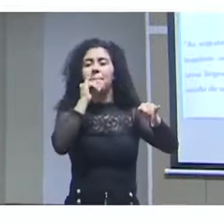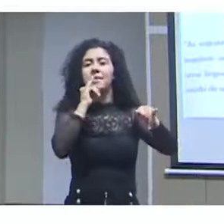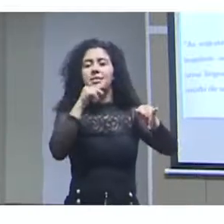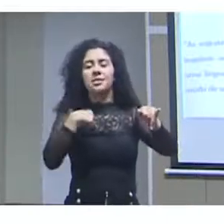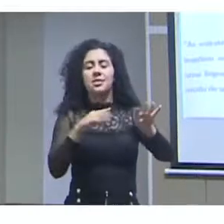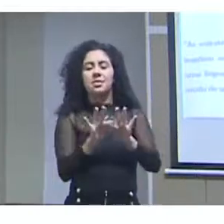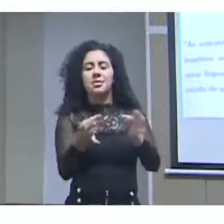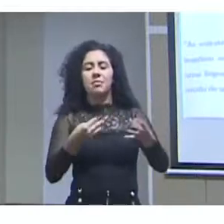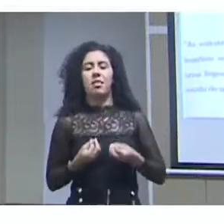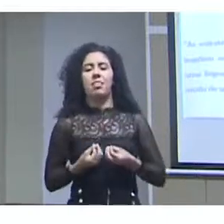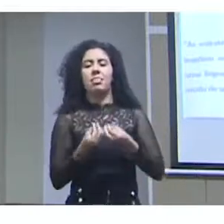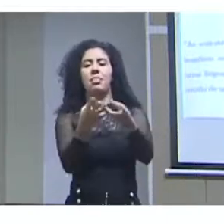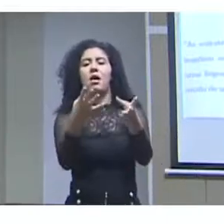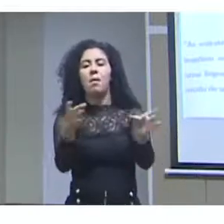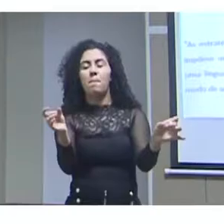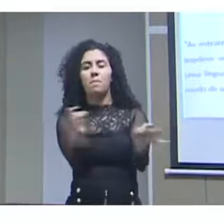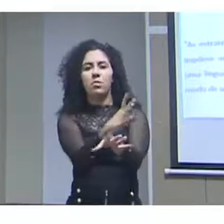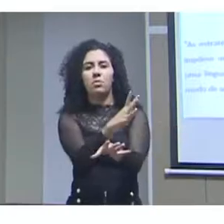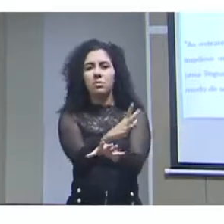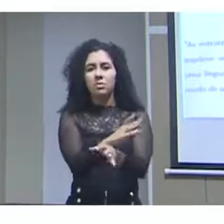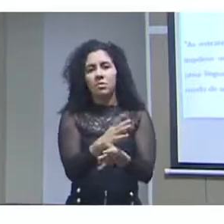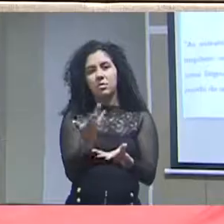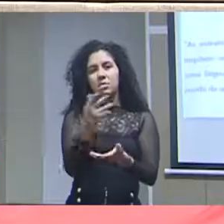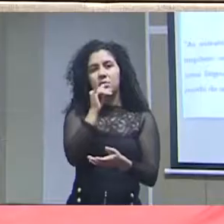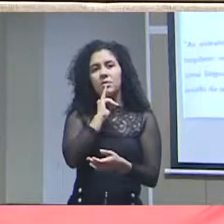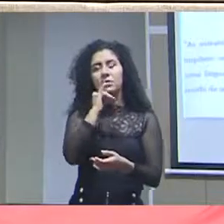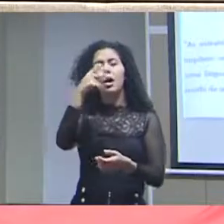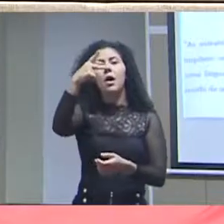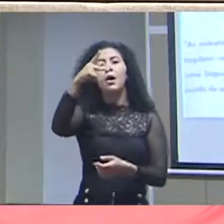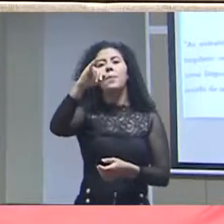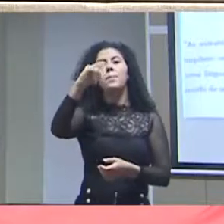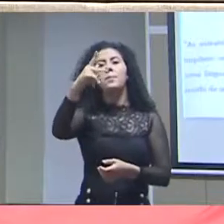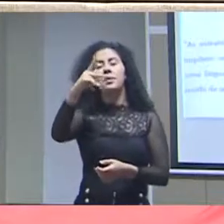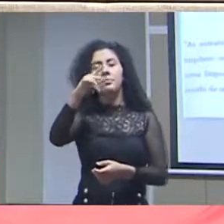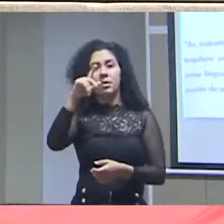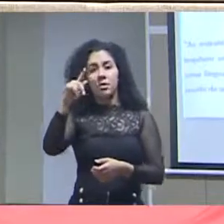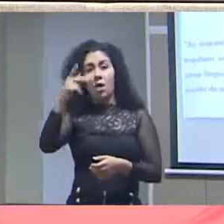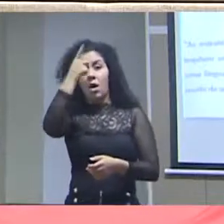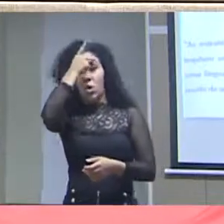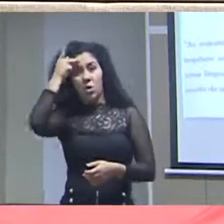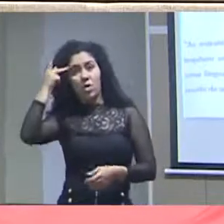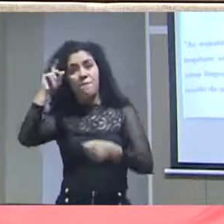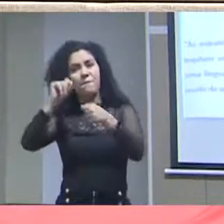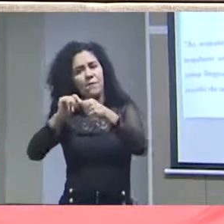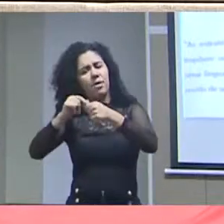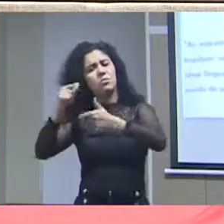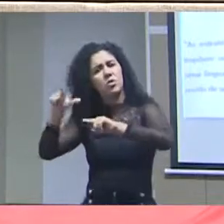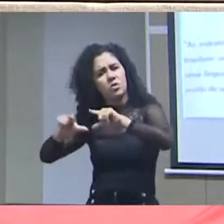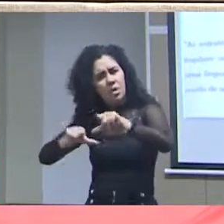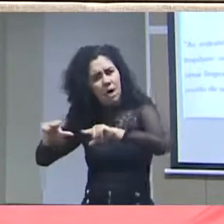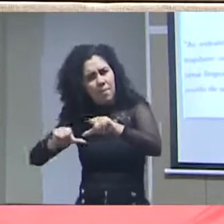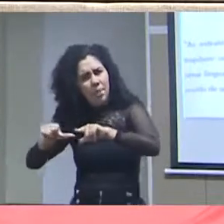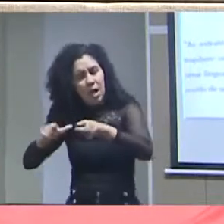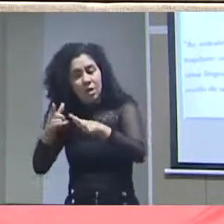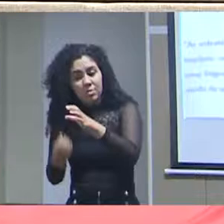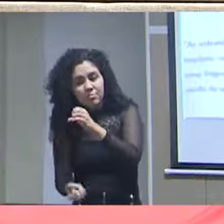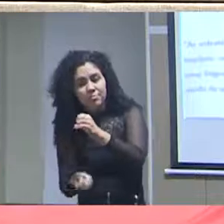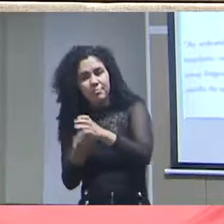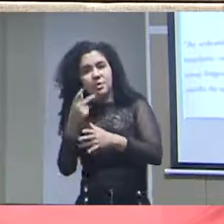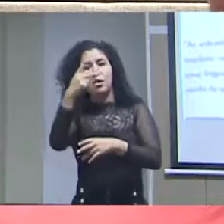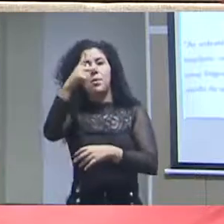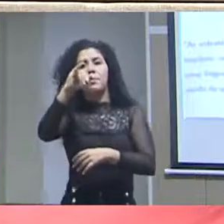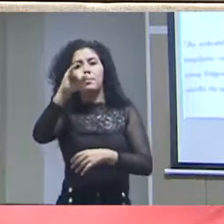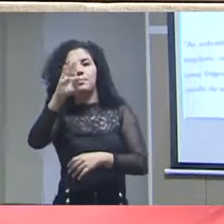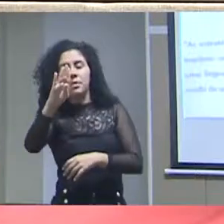de informação pronta, que é, por exemplo, a geração do PIB. Alguém foi lá, fez um trabalho, gerou o PIB